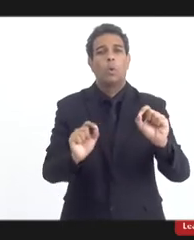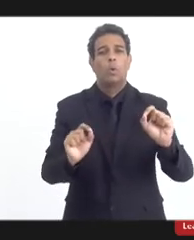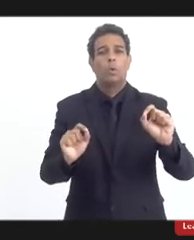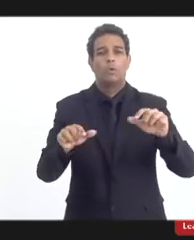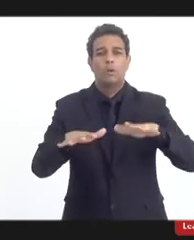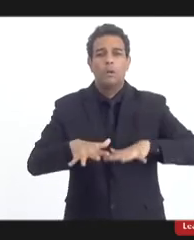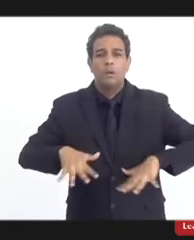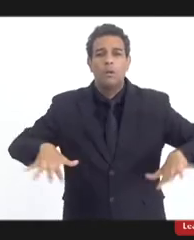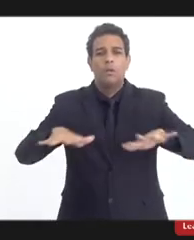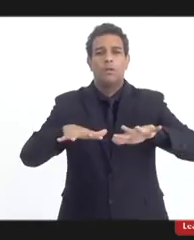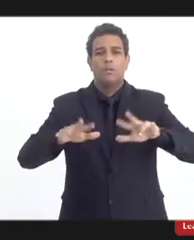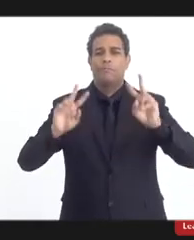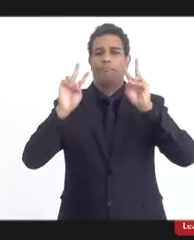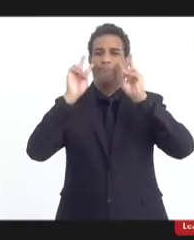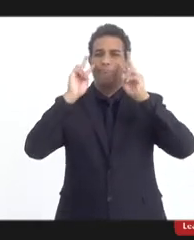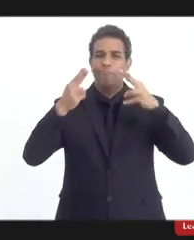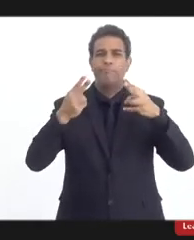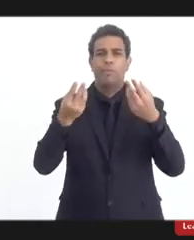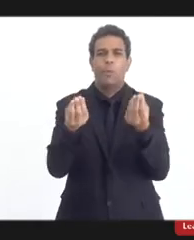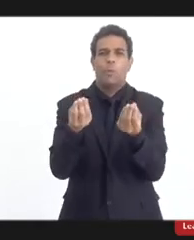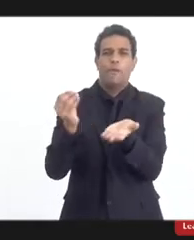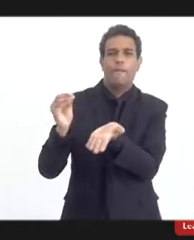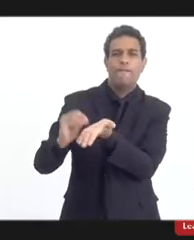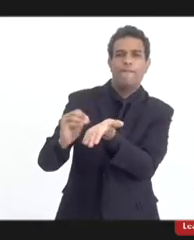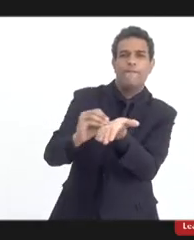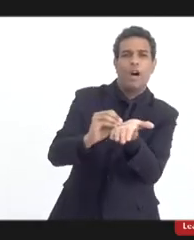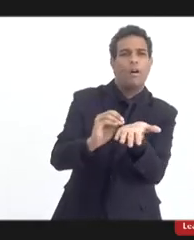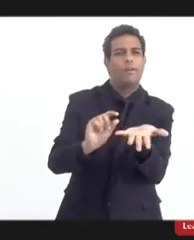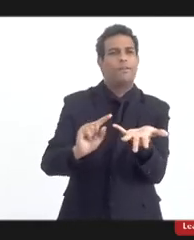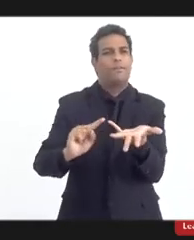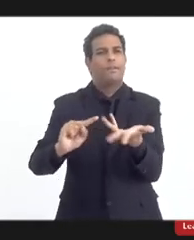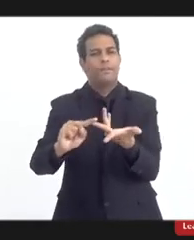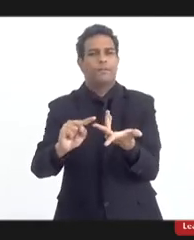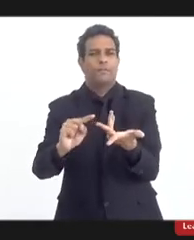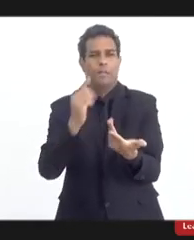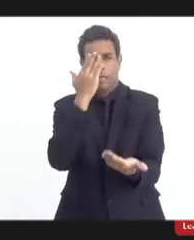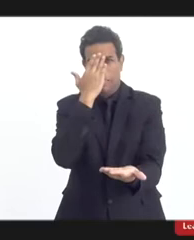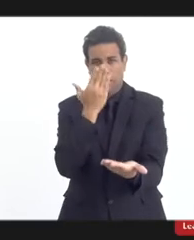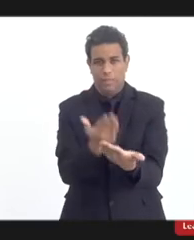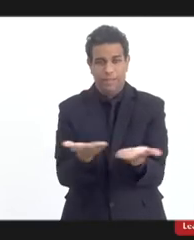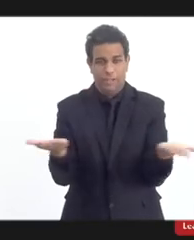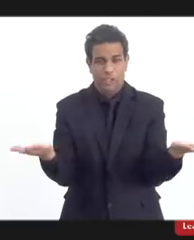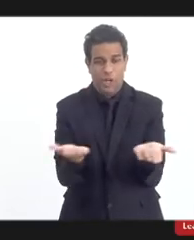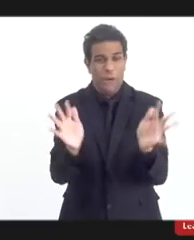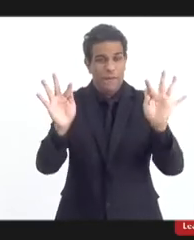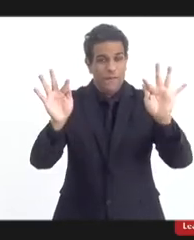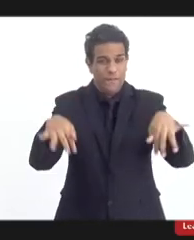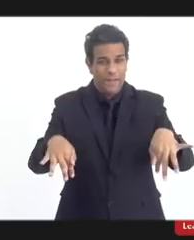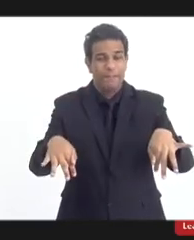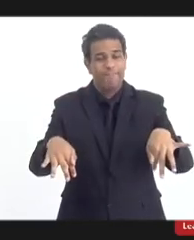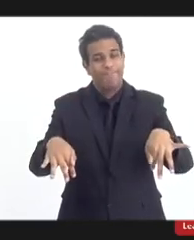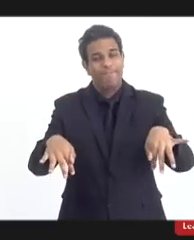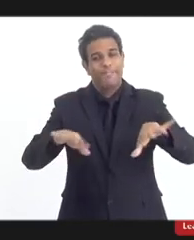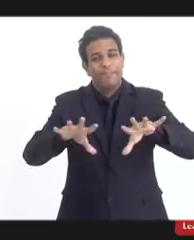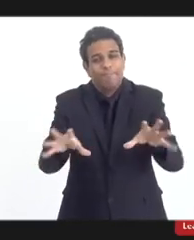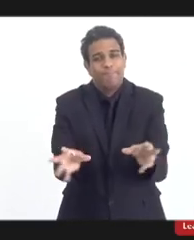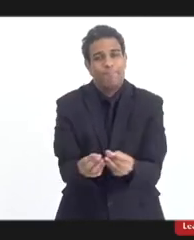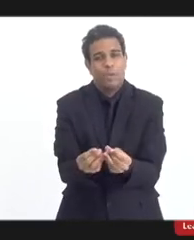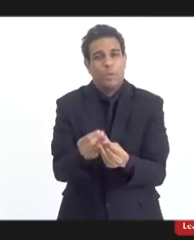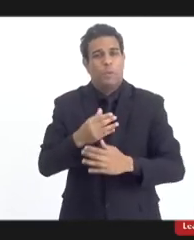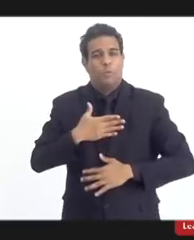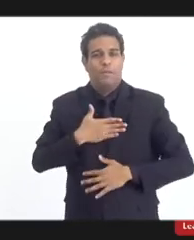razão da sua descrença ou da sua crença. Eu finalizo aqui, certamente já